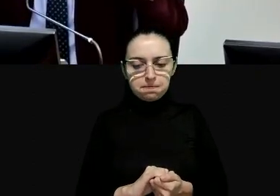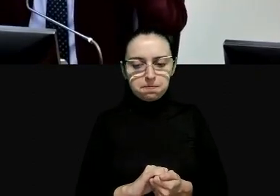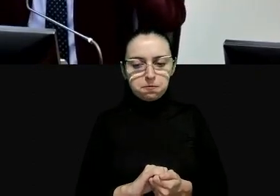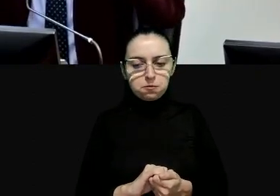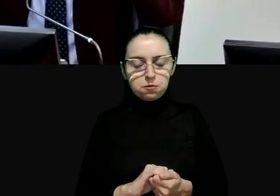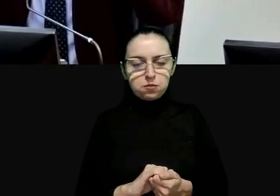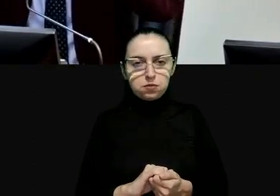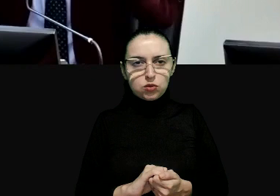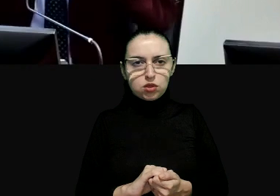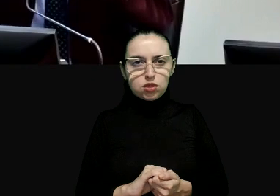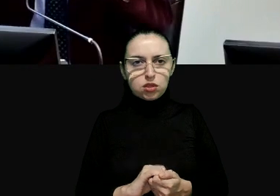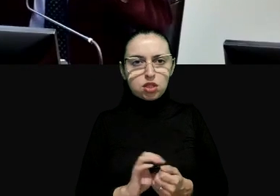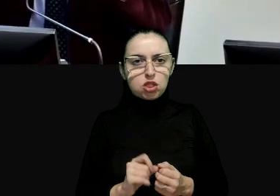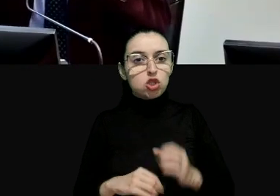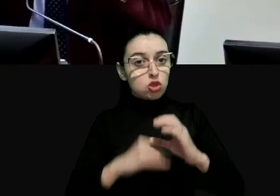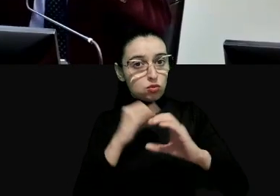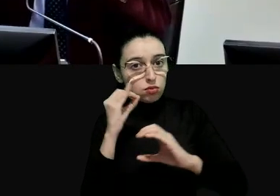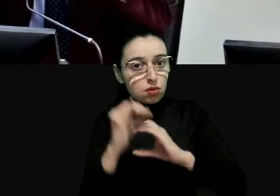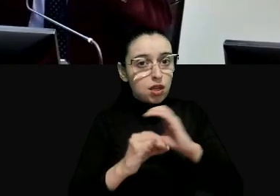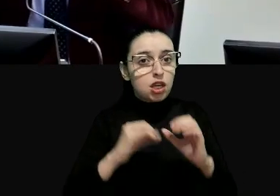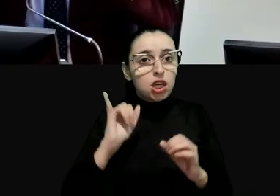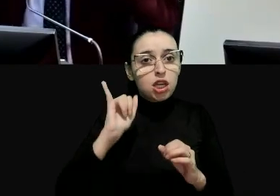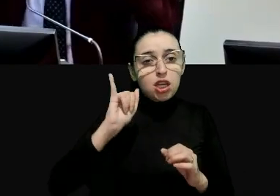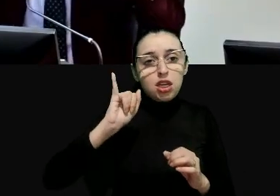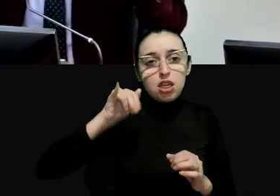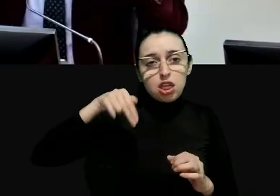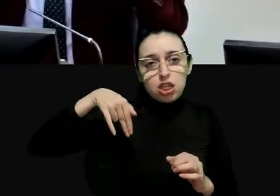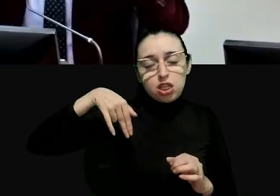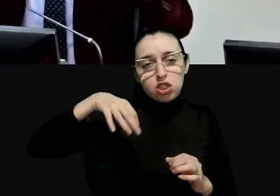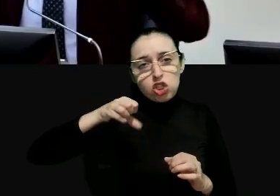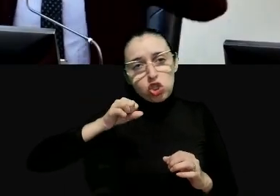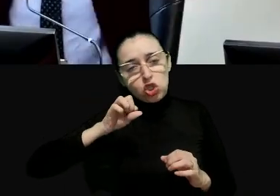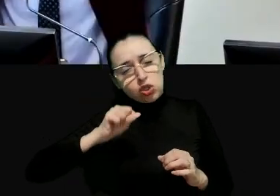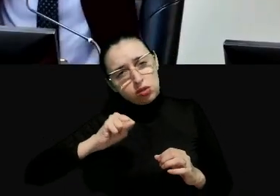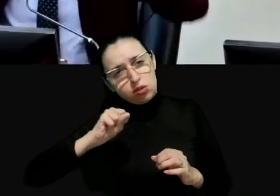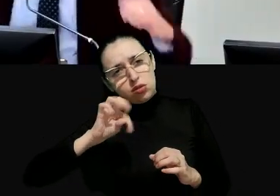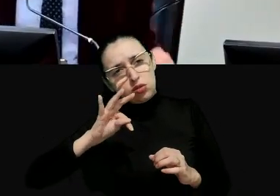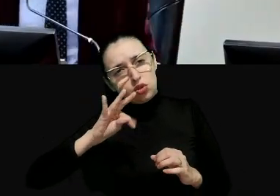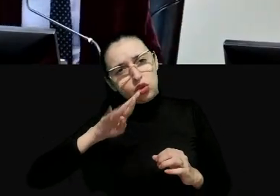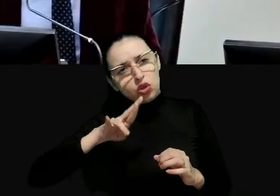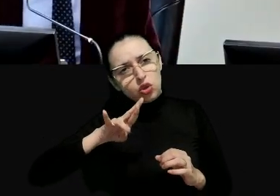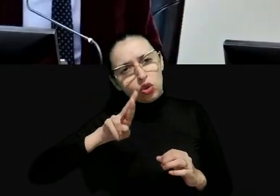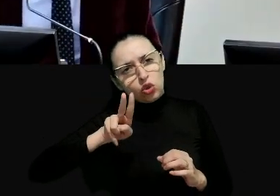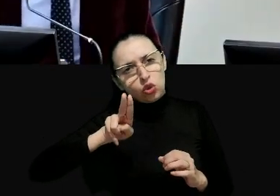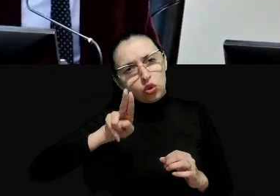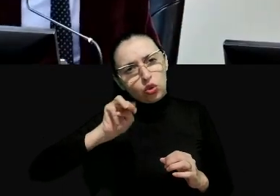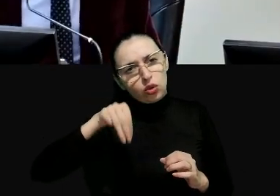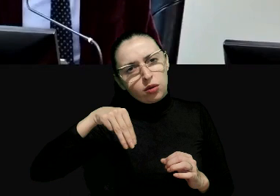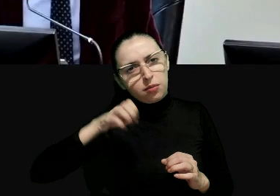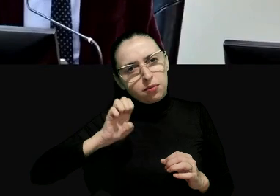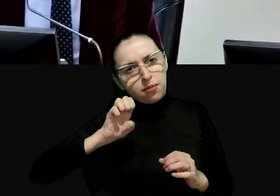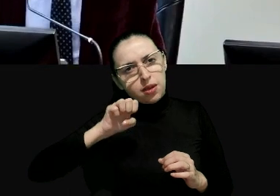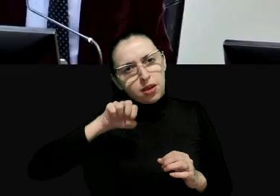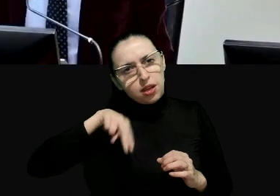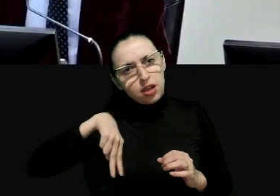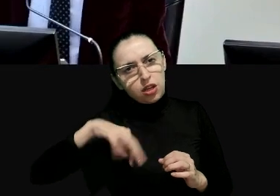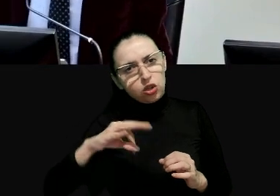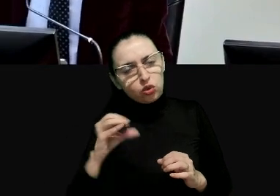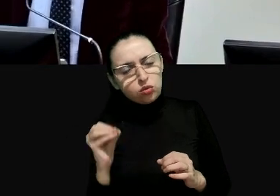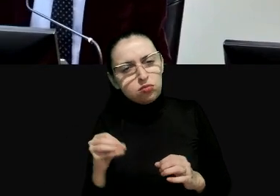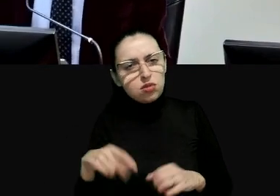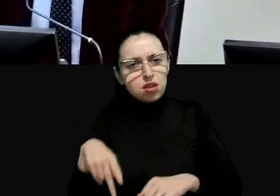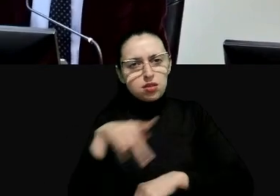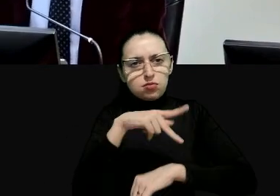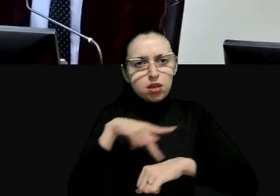instrumentos internacionais tinham uma função quase constitucional para os países porque a